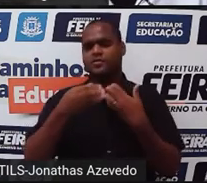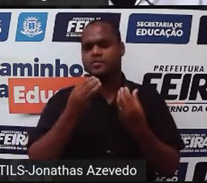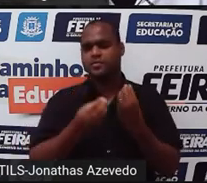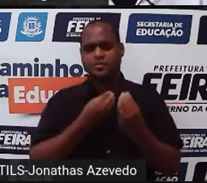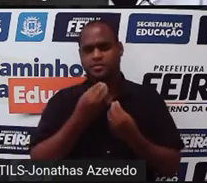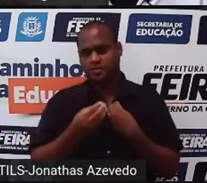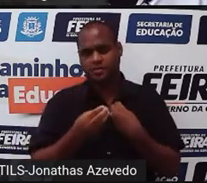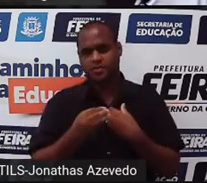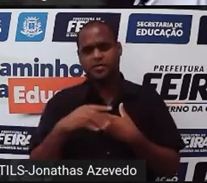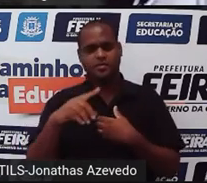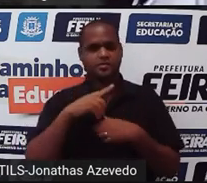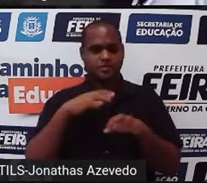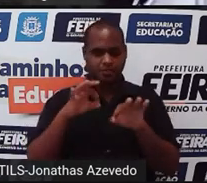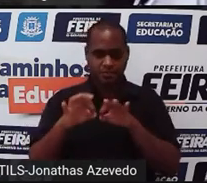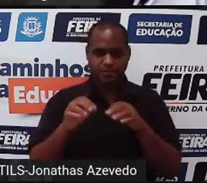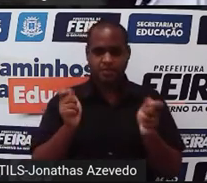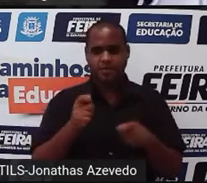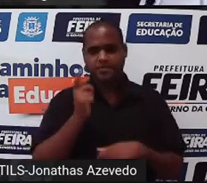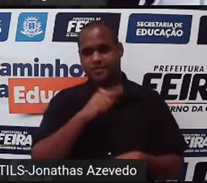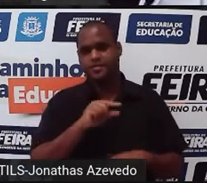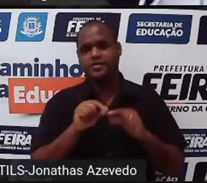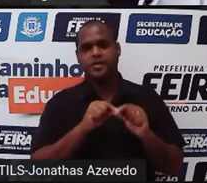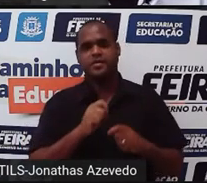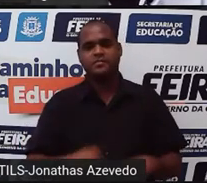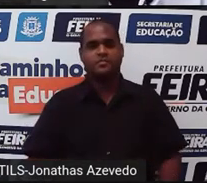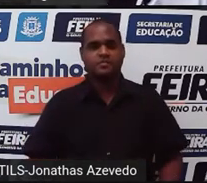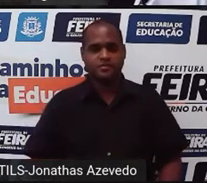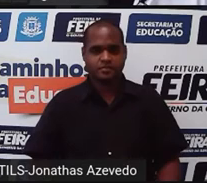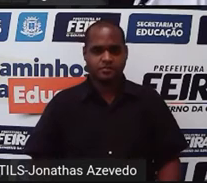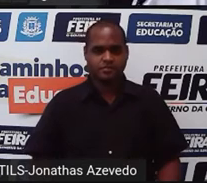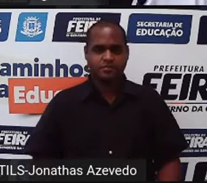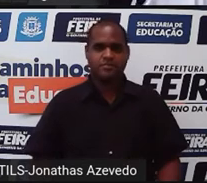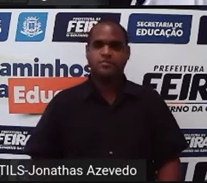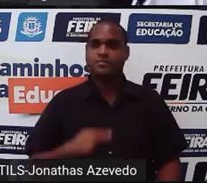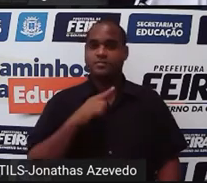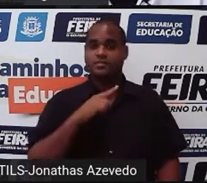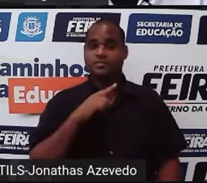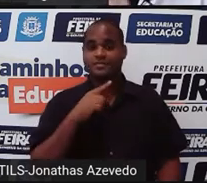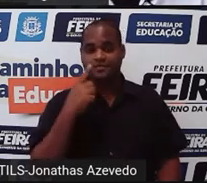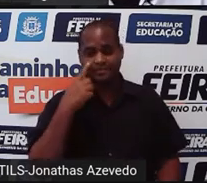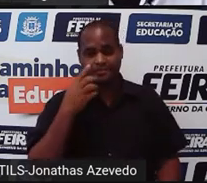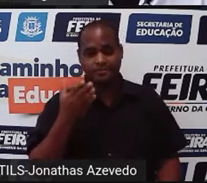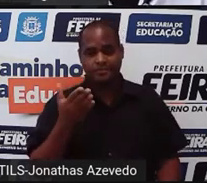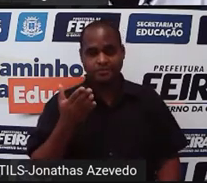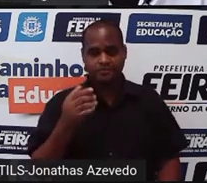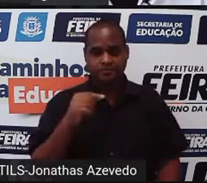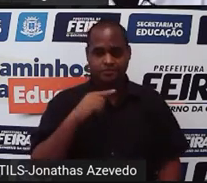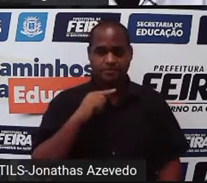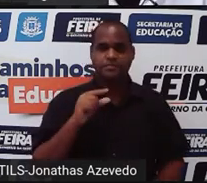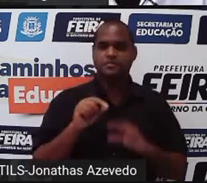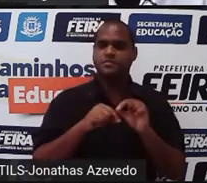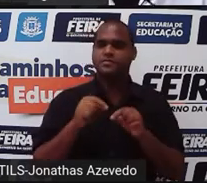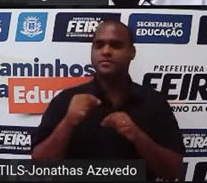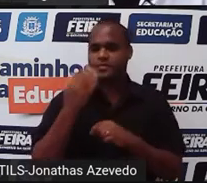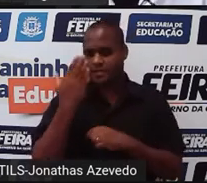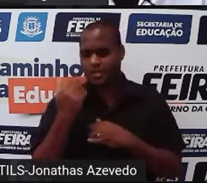vai tentar resolver o problema. Tá bom? Então, vem comigo aqui. O é que a gente já sabe sobre essa fase de